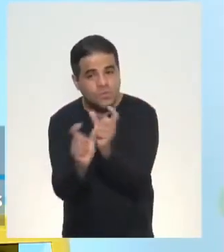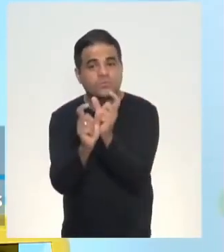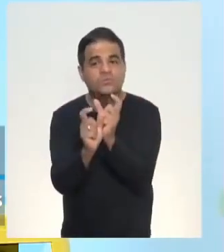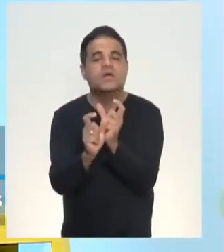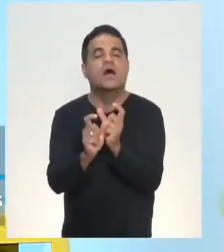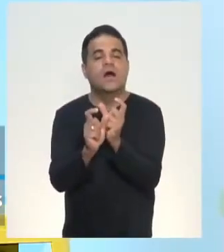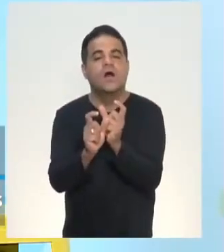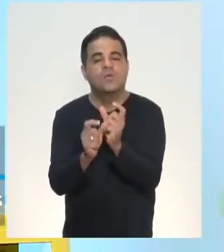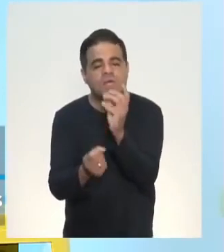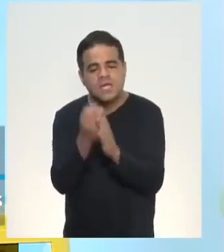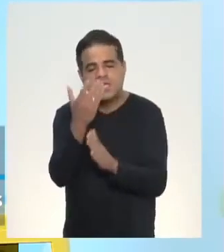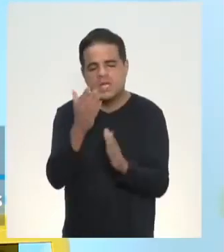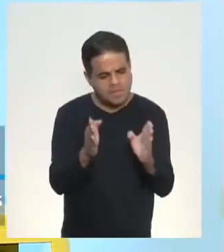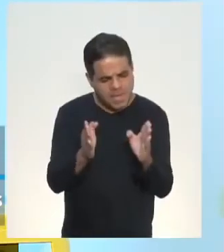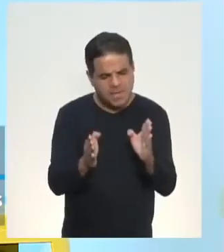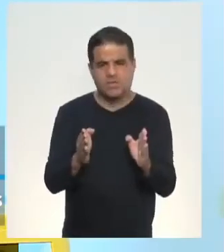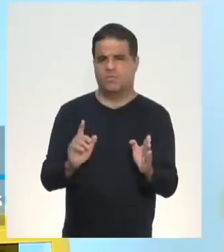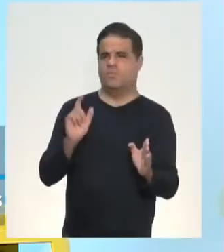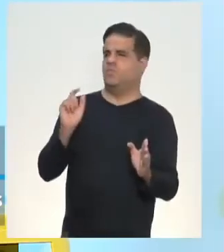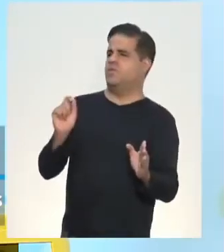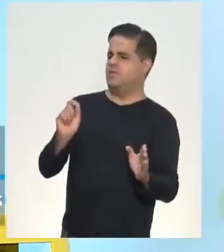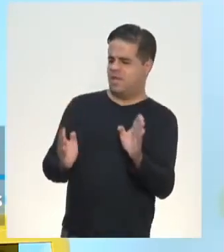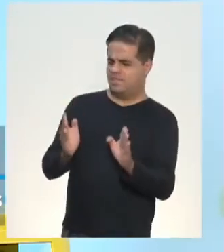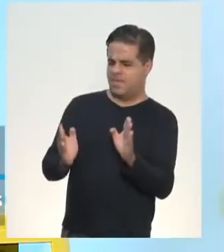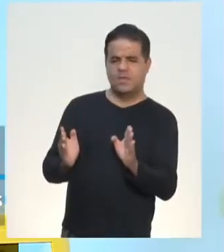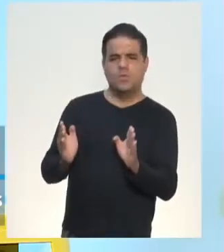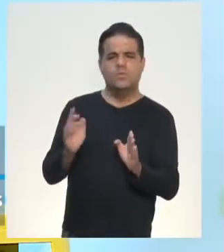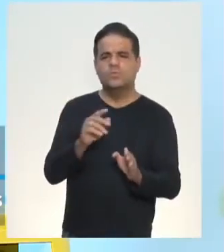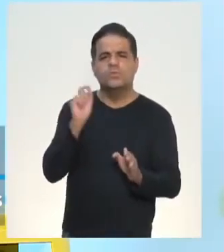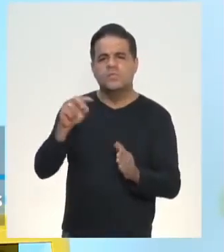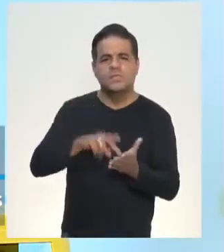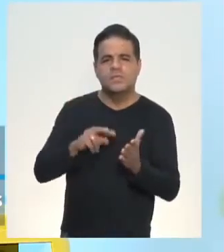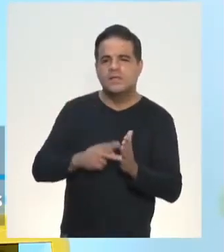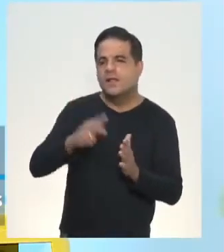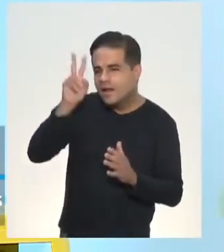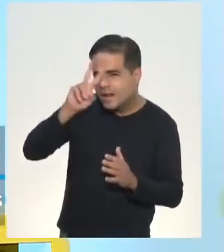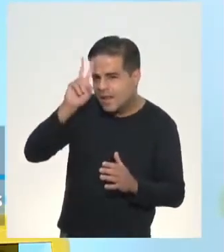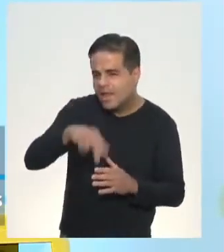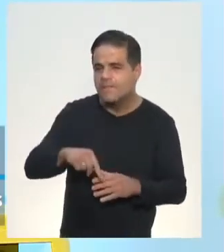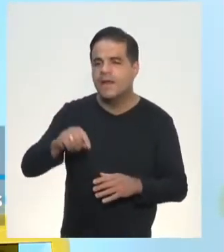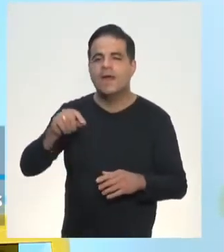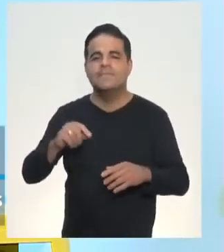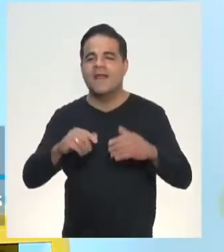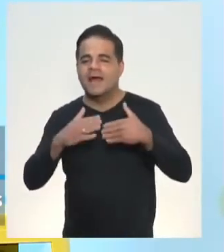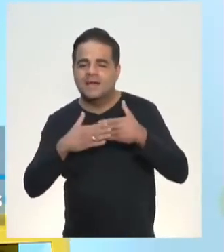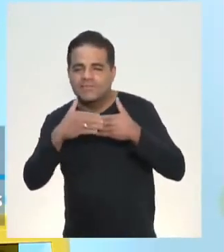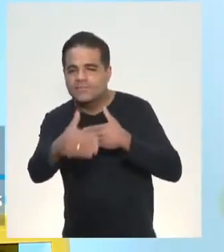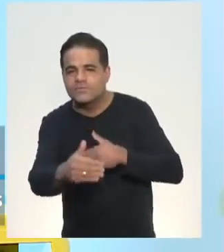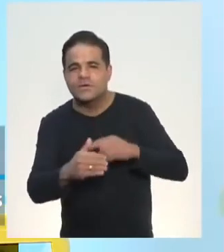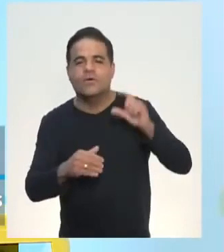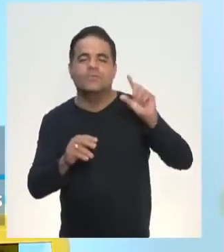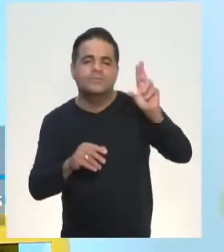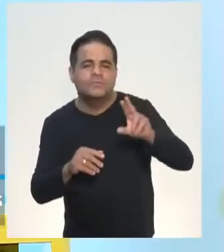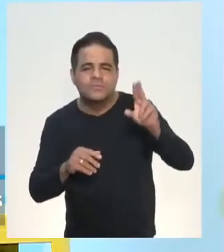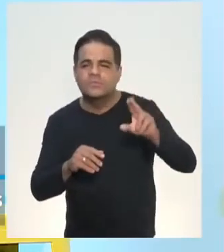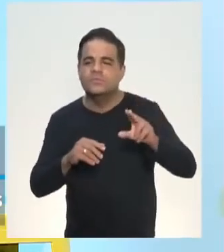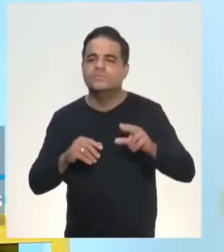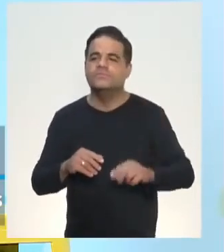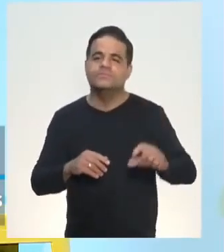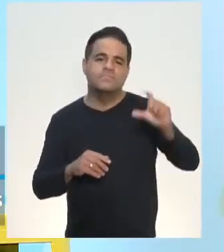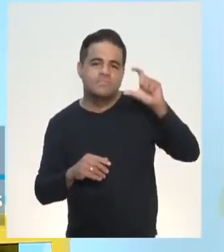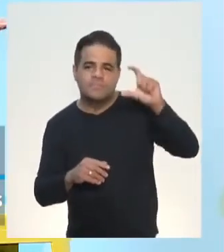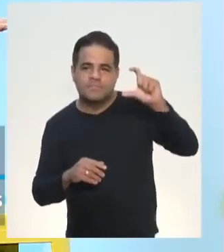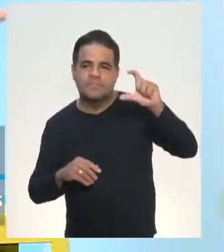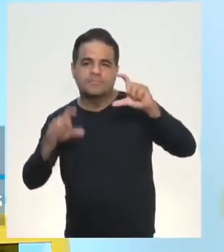período. O é período, professora? O parágrafo, lembra dos dois dedinhos? O parágrafo até o ponto